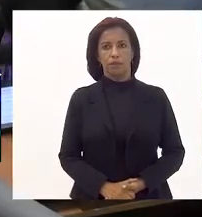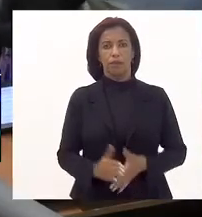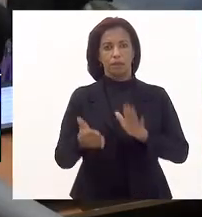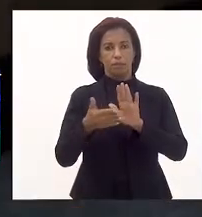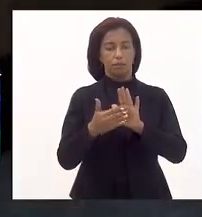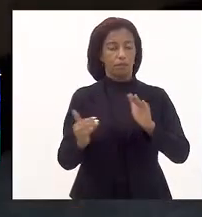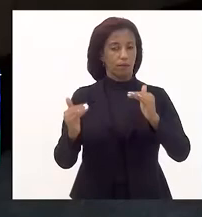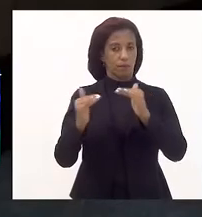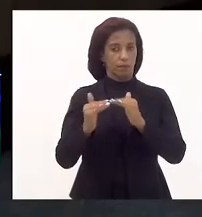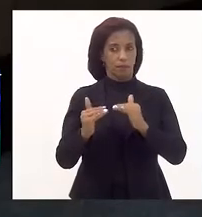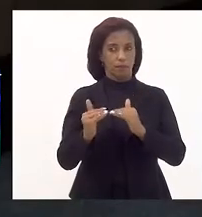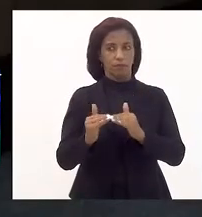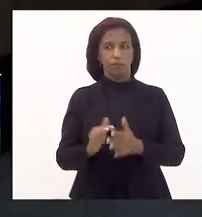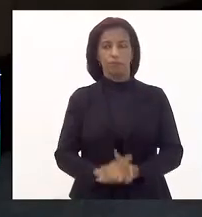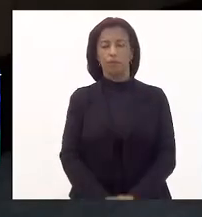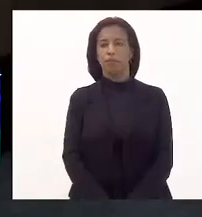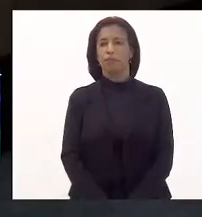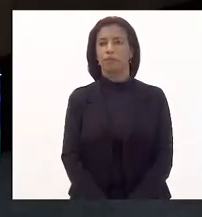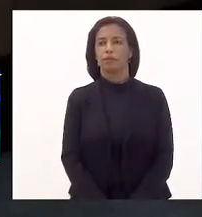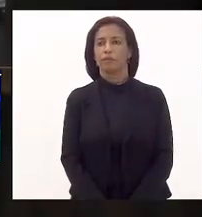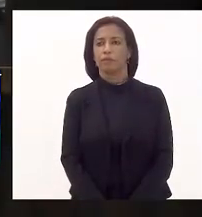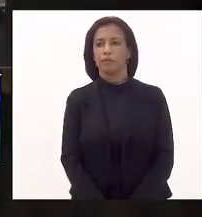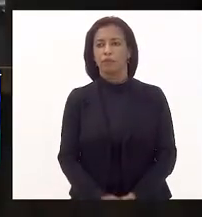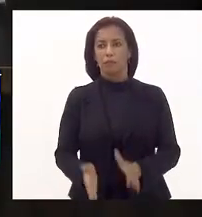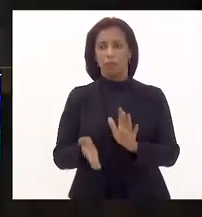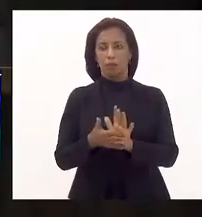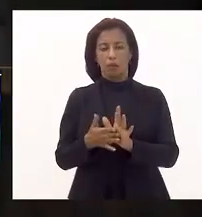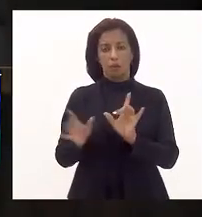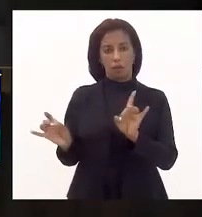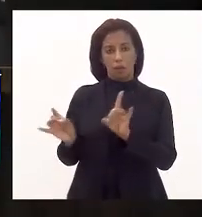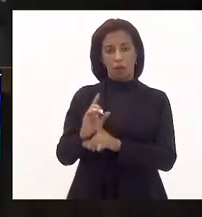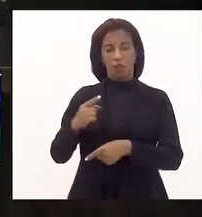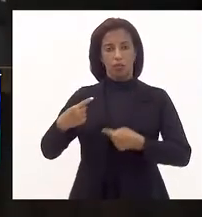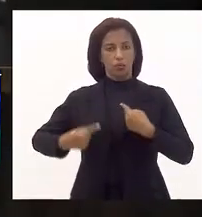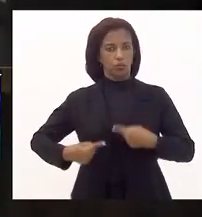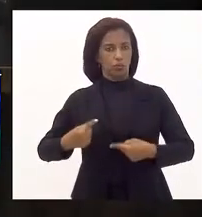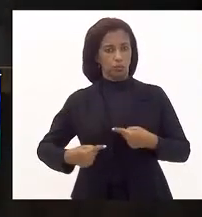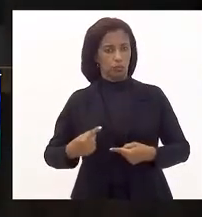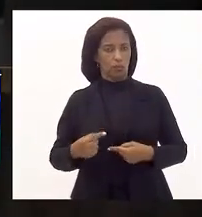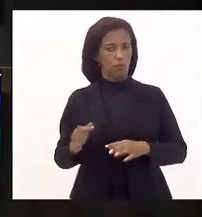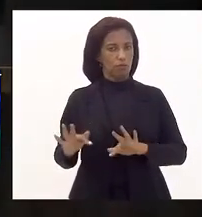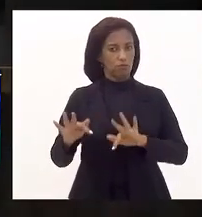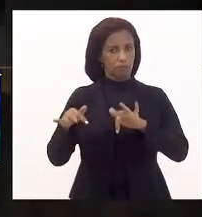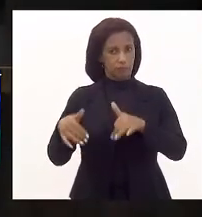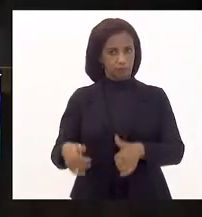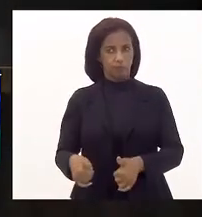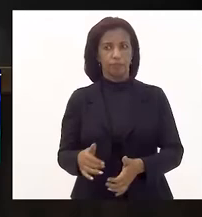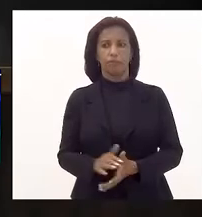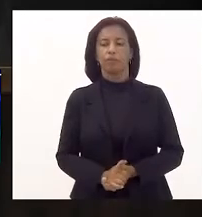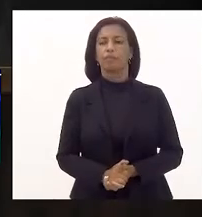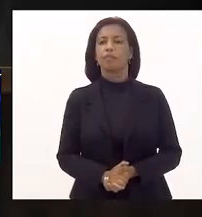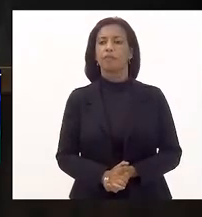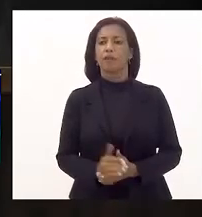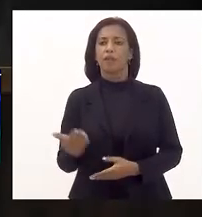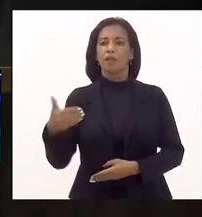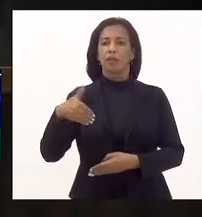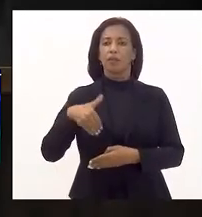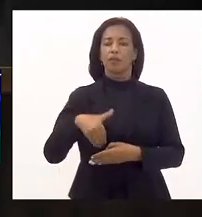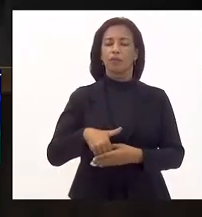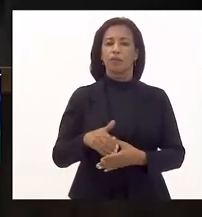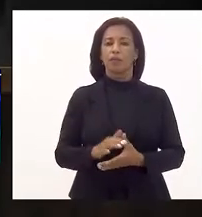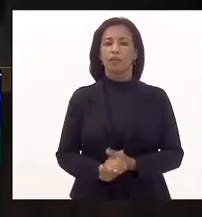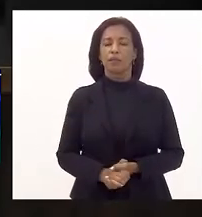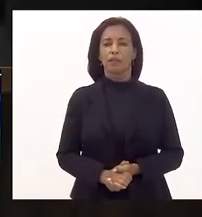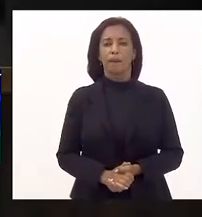Parecer favorável, senhor presidente. Os pareceres emitidos em discussão. Não haveria o que queira discutir, encerrada a discussão. Em votação, os senhores que